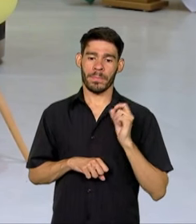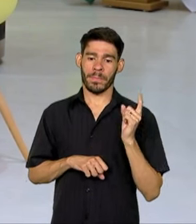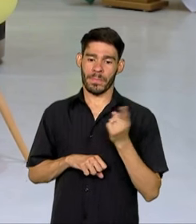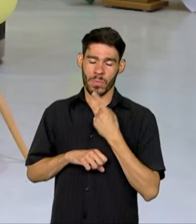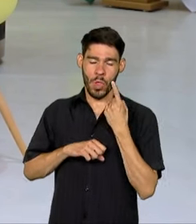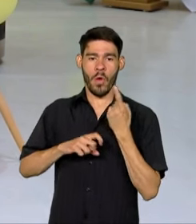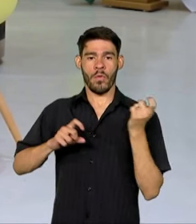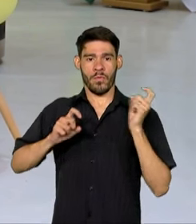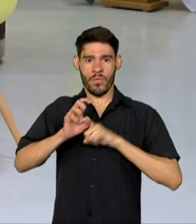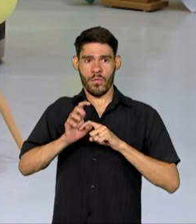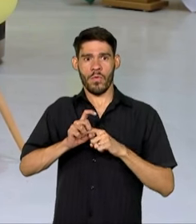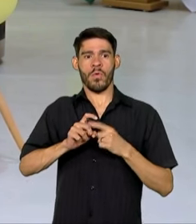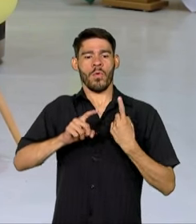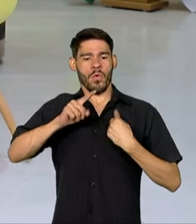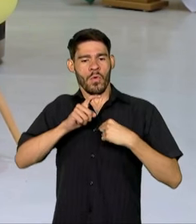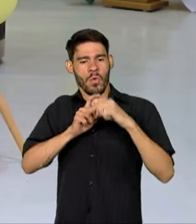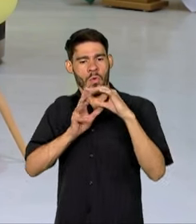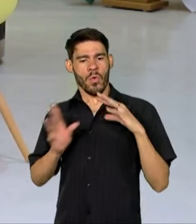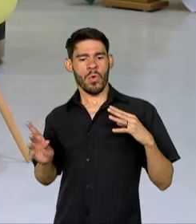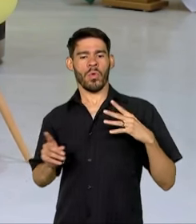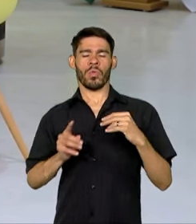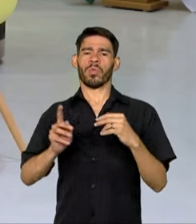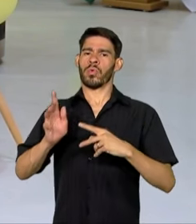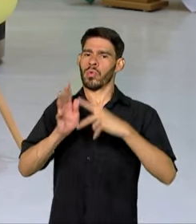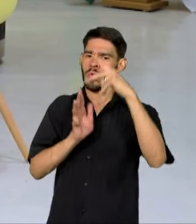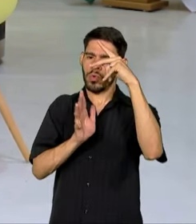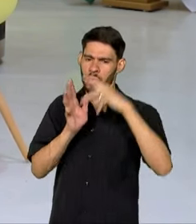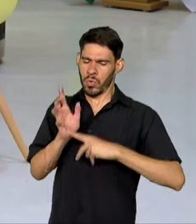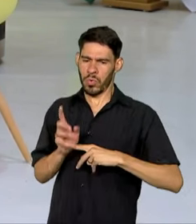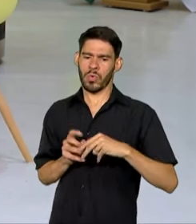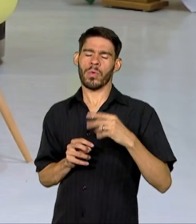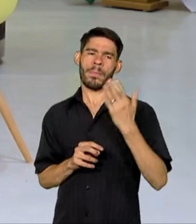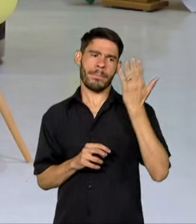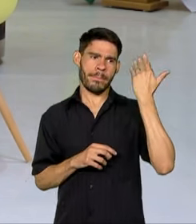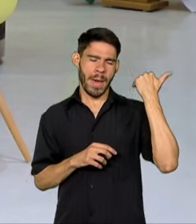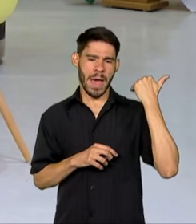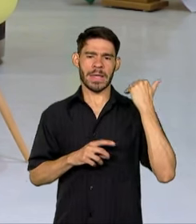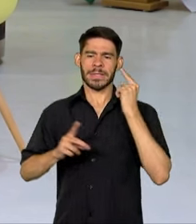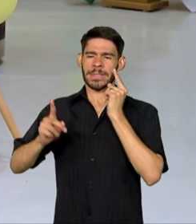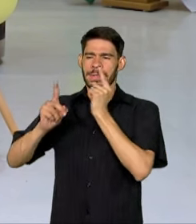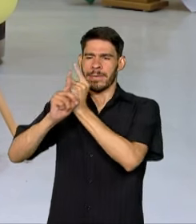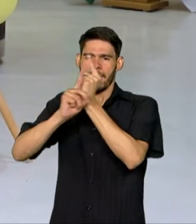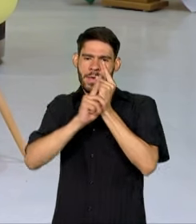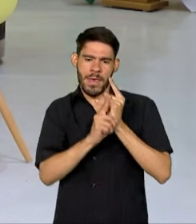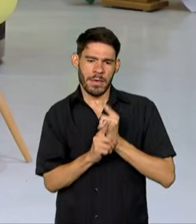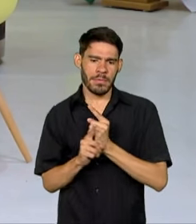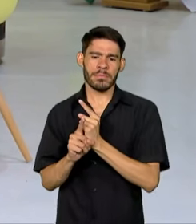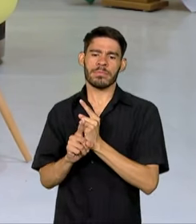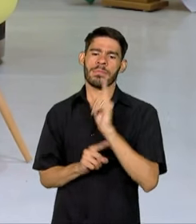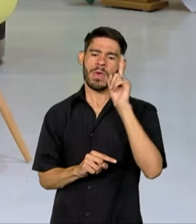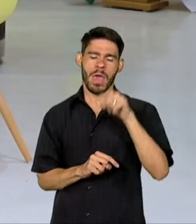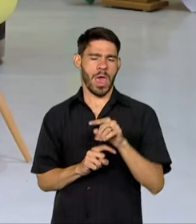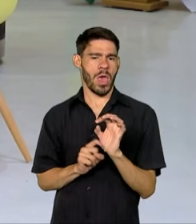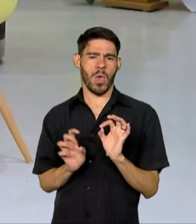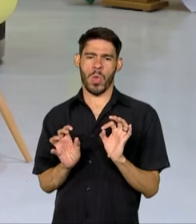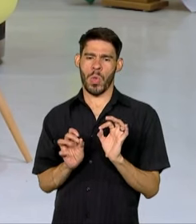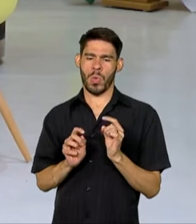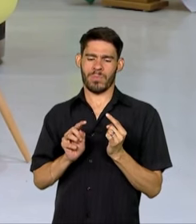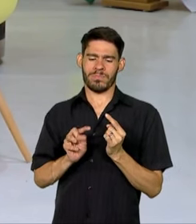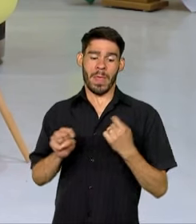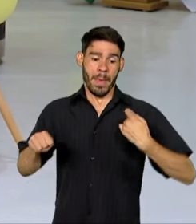Nós reconstruímos todos os programas que haviam sido identificados como absolutamente